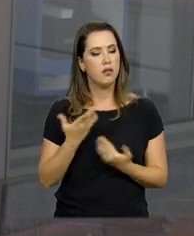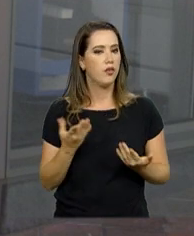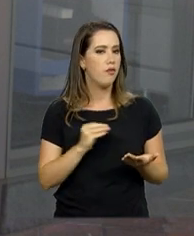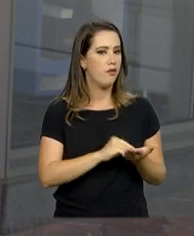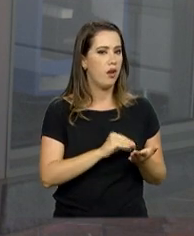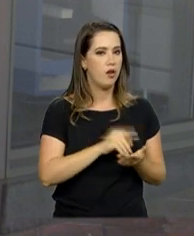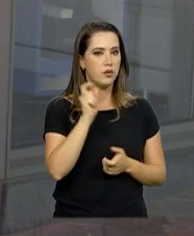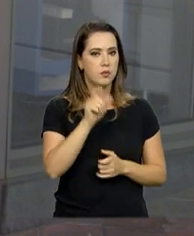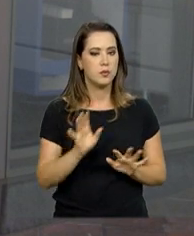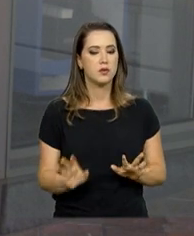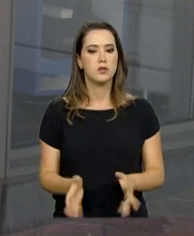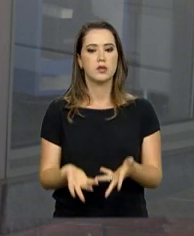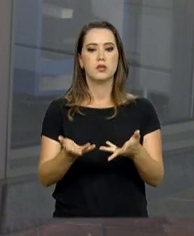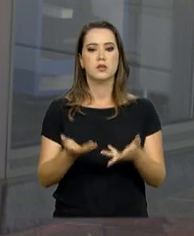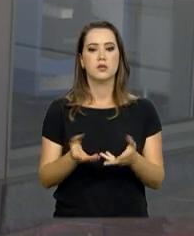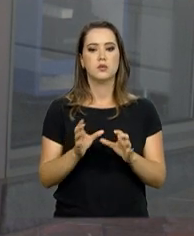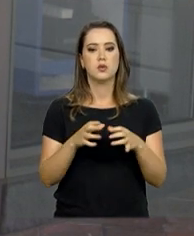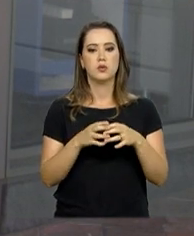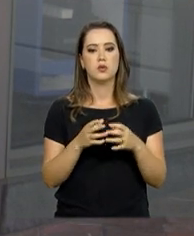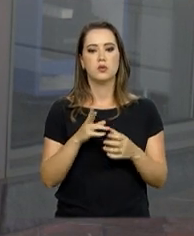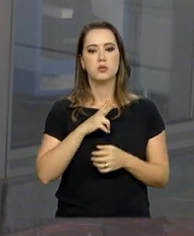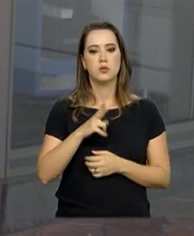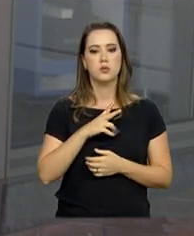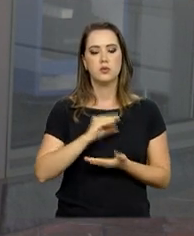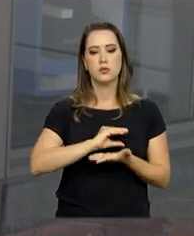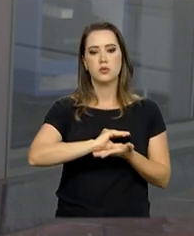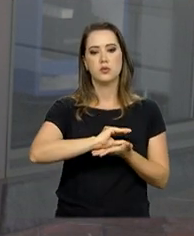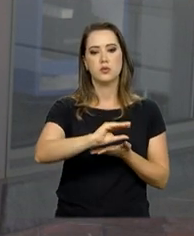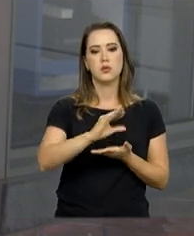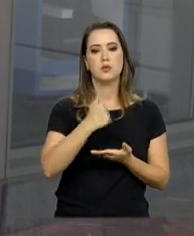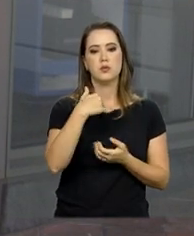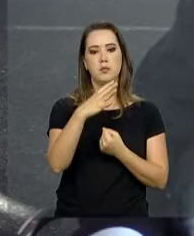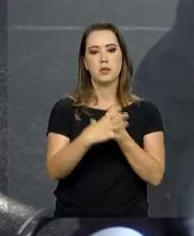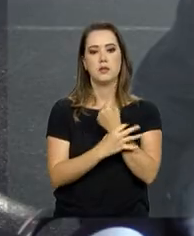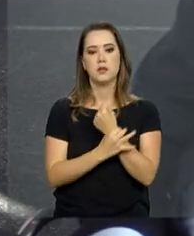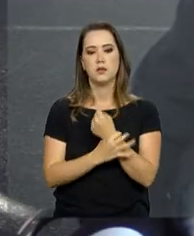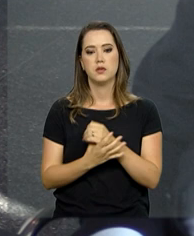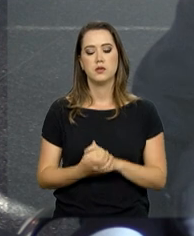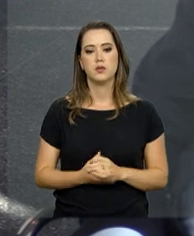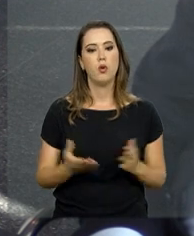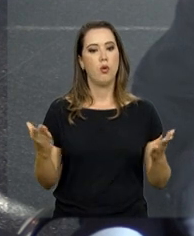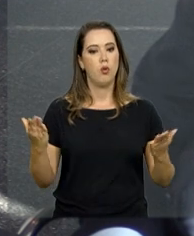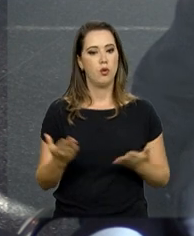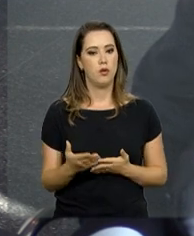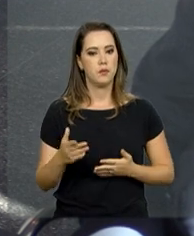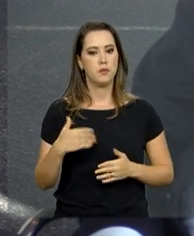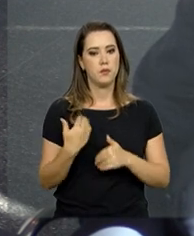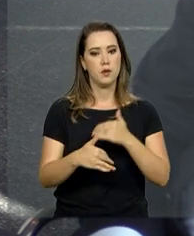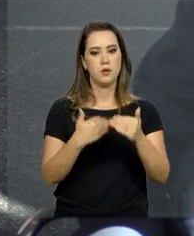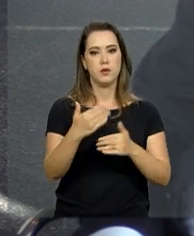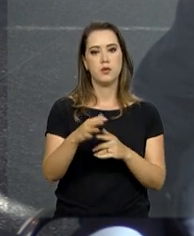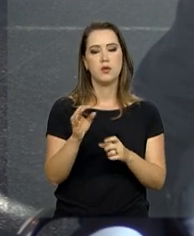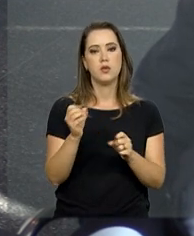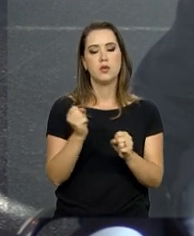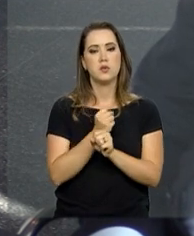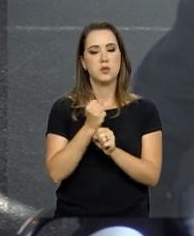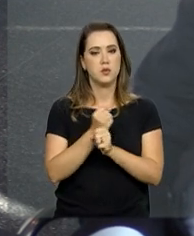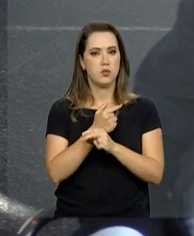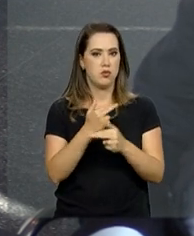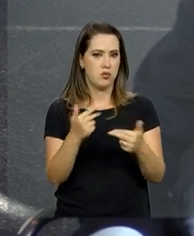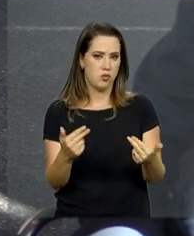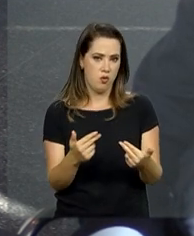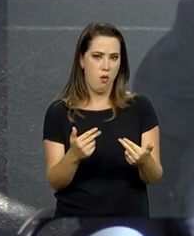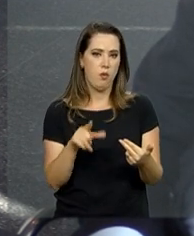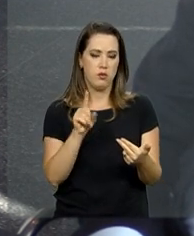que falta são incentivos para que o setor privado invista com mais segurança. Hoje, o desenvolvimento da infraestrutura não depende,